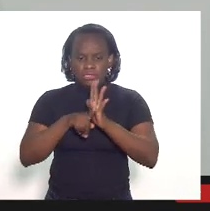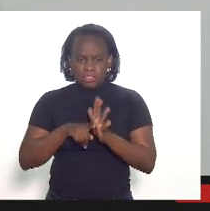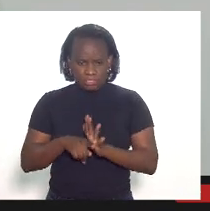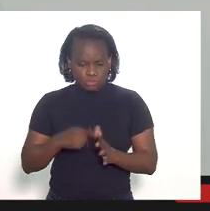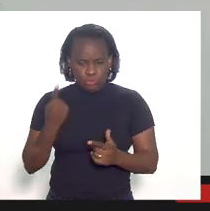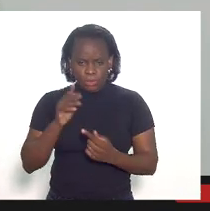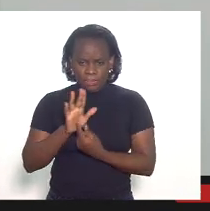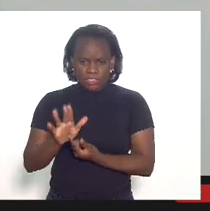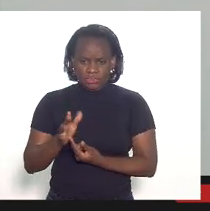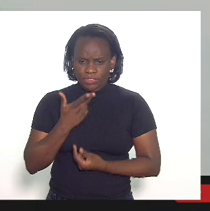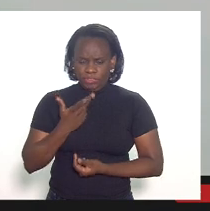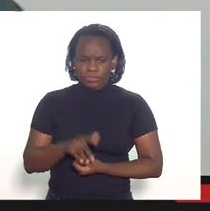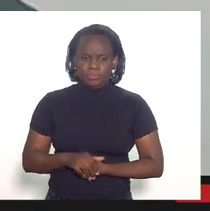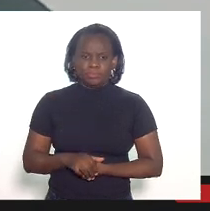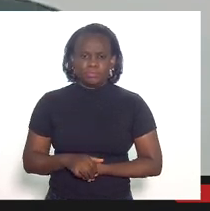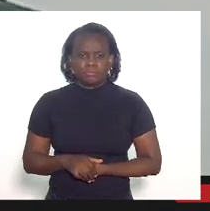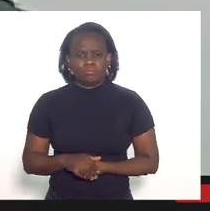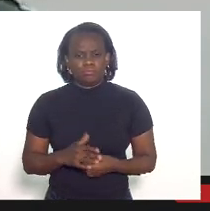uma das apresentações